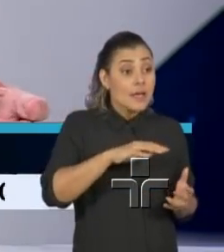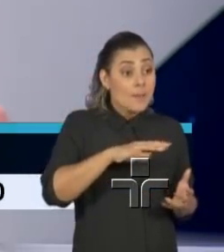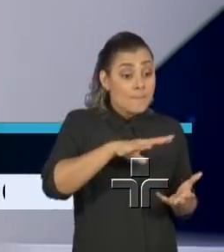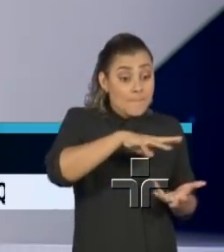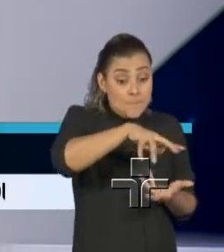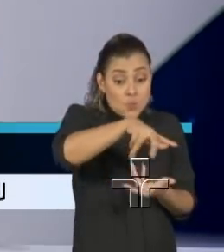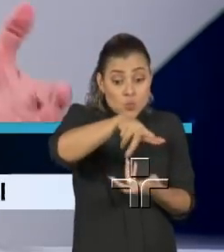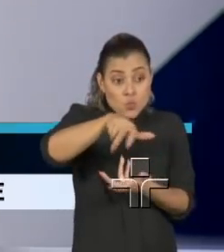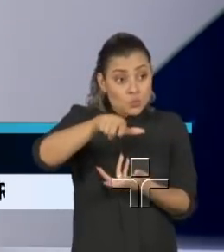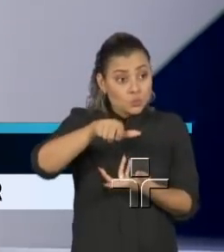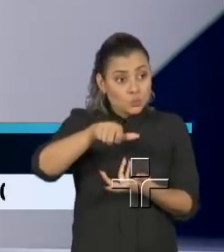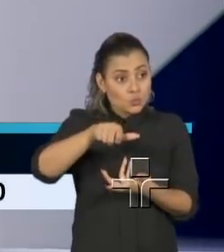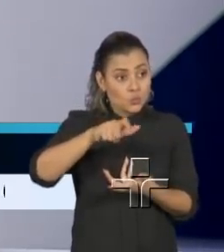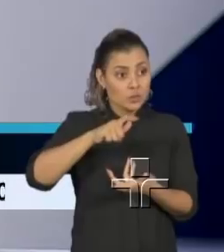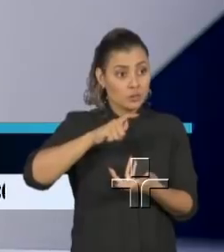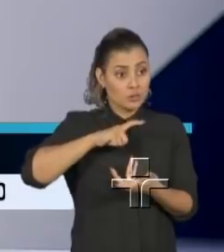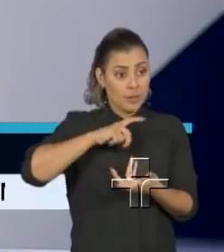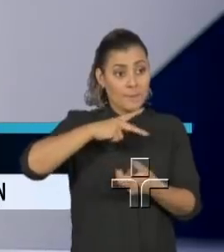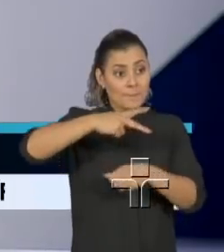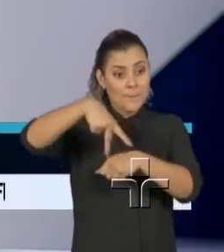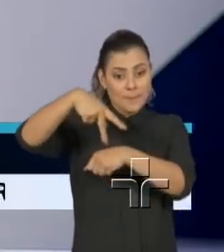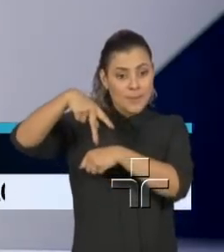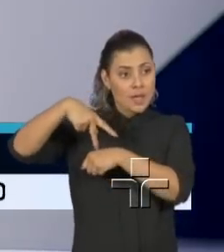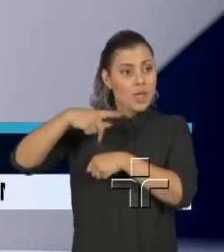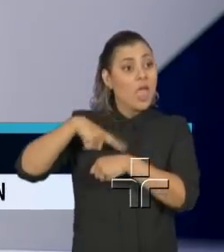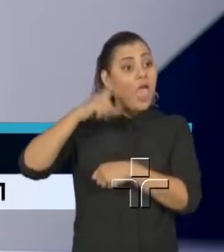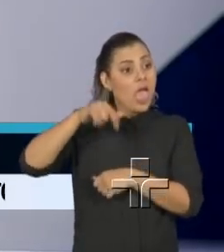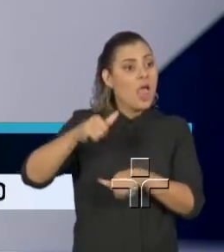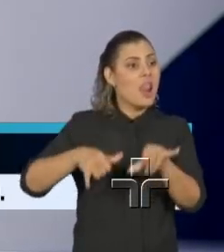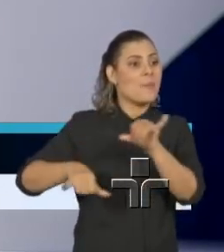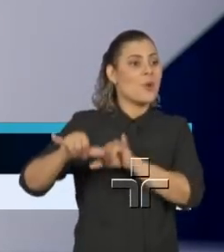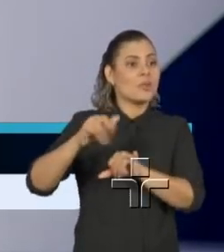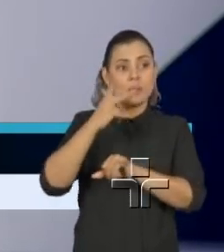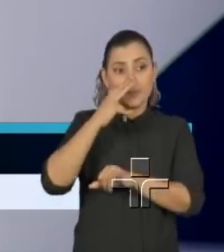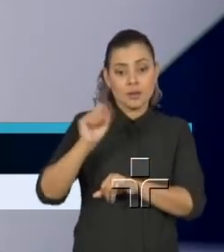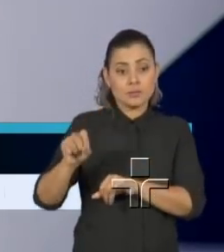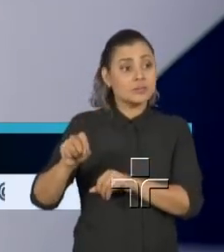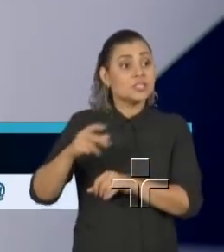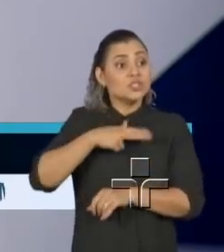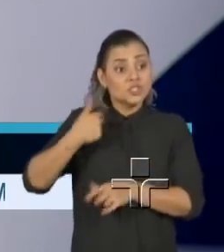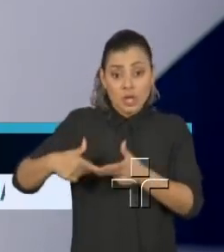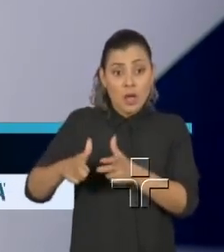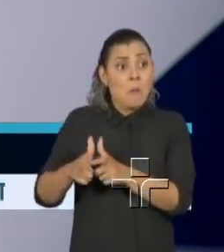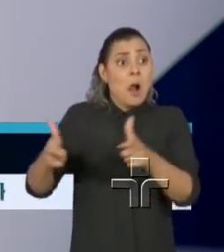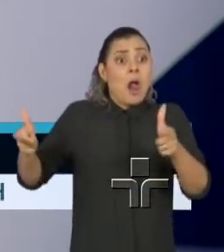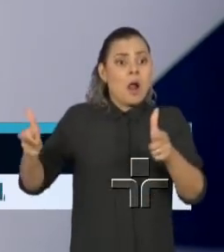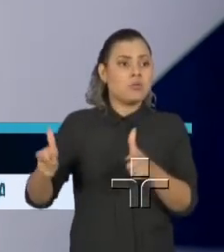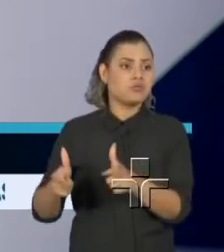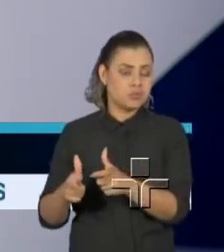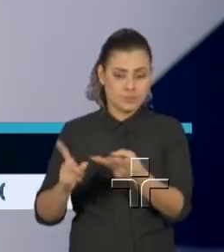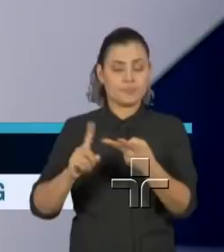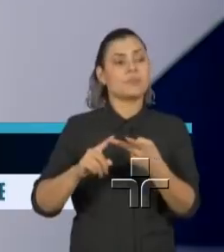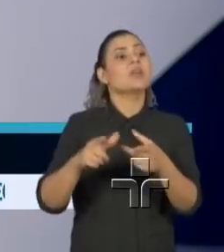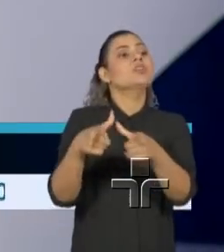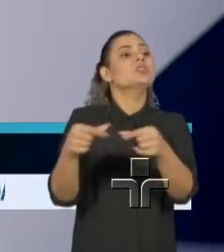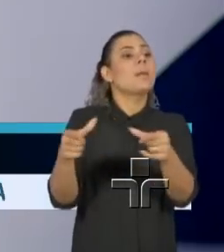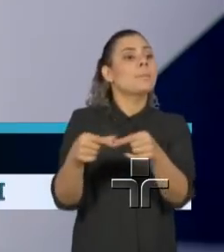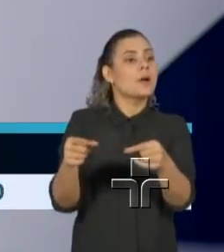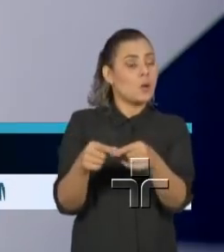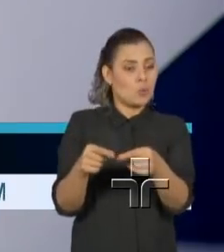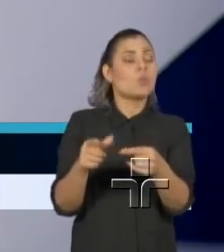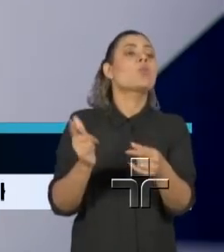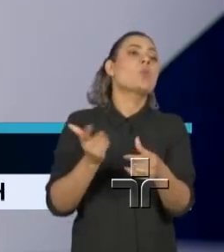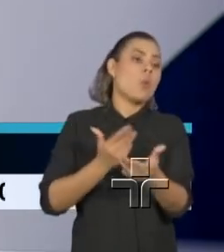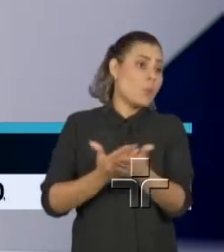em laboratórios de contagiosidade. Então isso vai depender muito da atitude do governo. Por exemplo, o Japão entrou